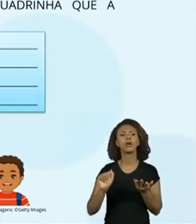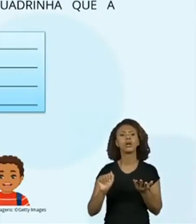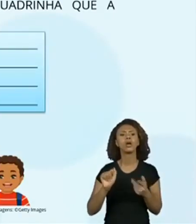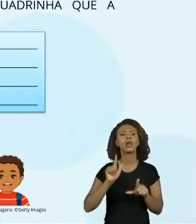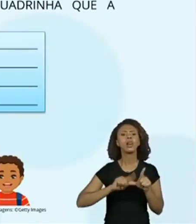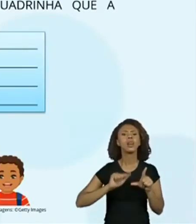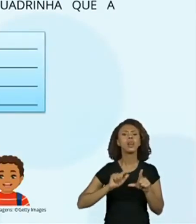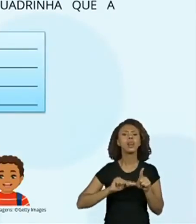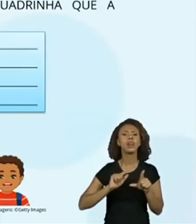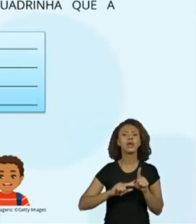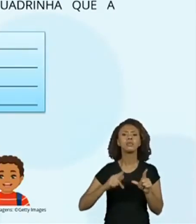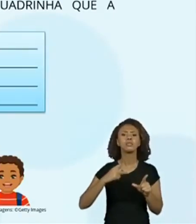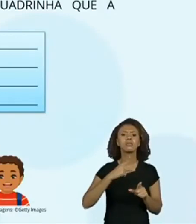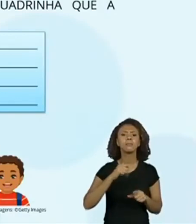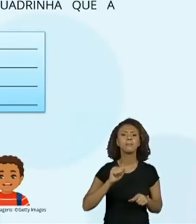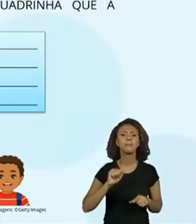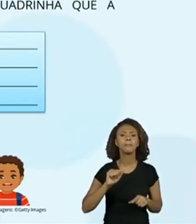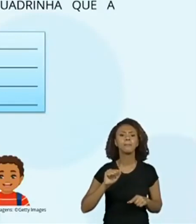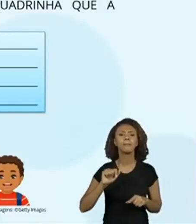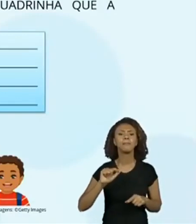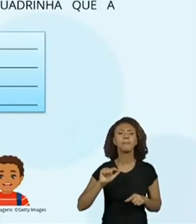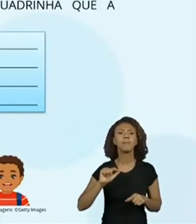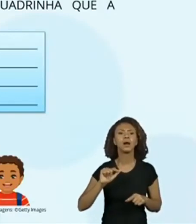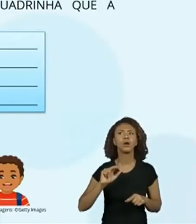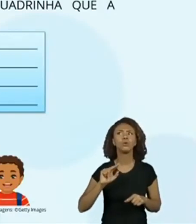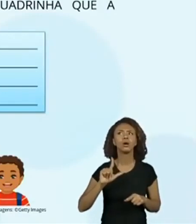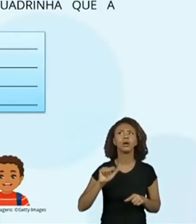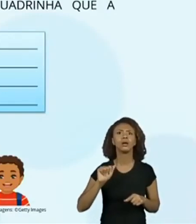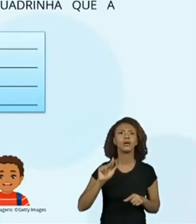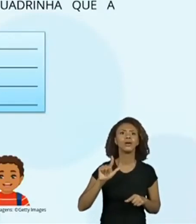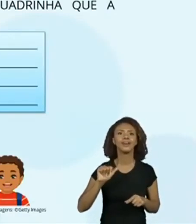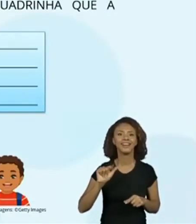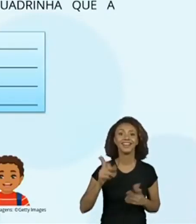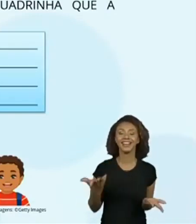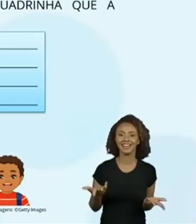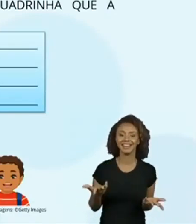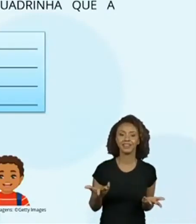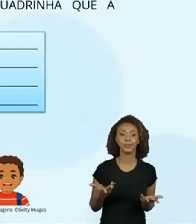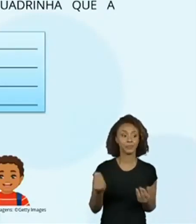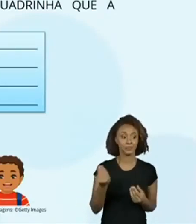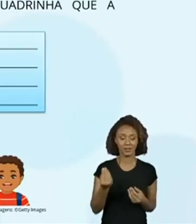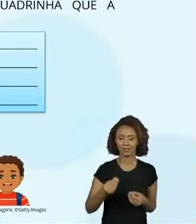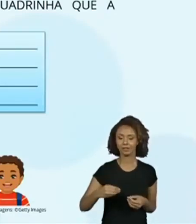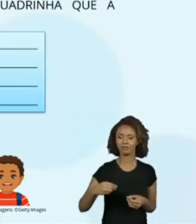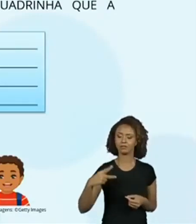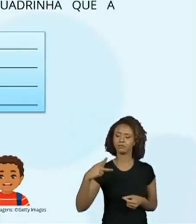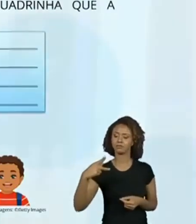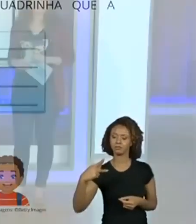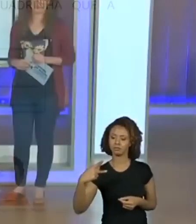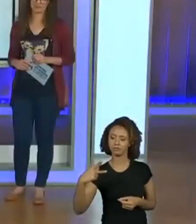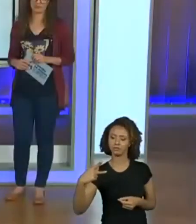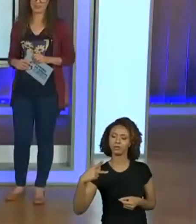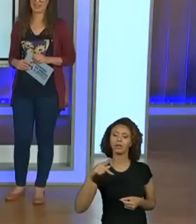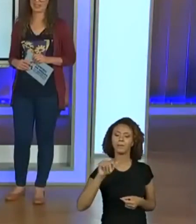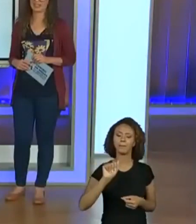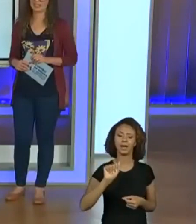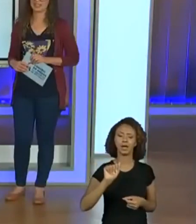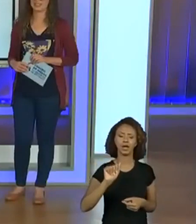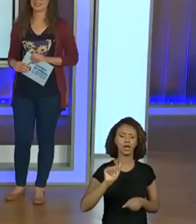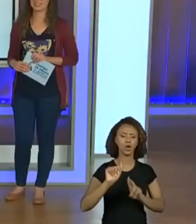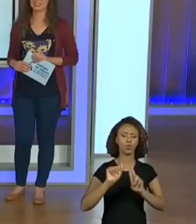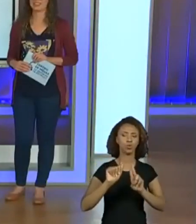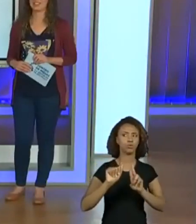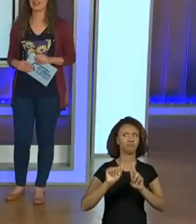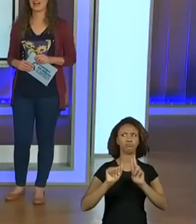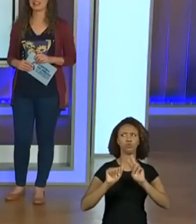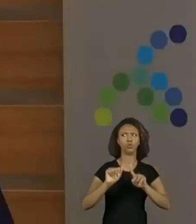que vai dar um som? Sim. Se a gente está mostrando que a letra seguinte não é o U, qual será,